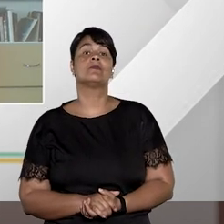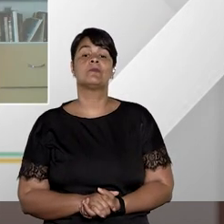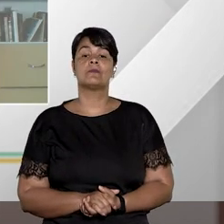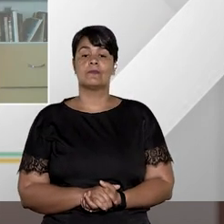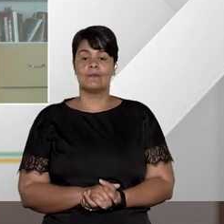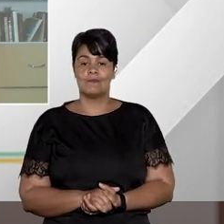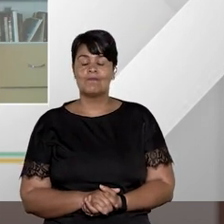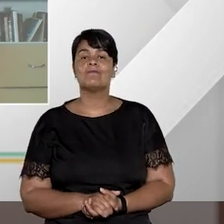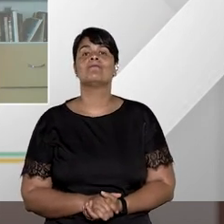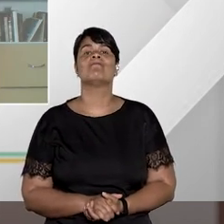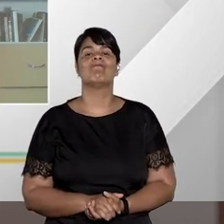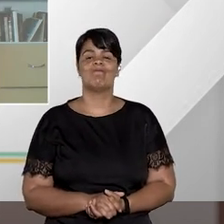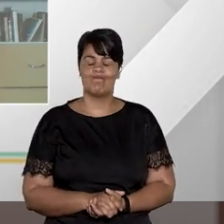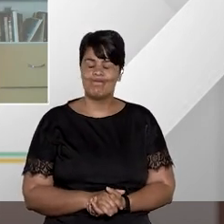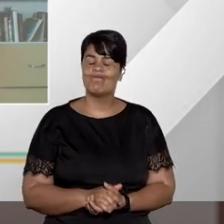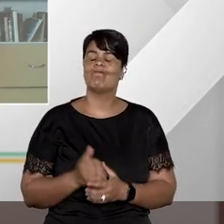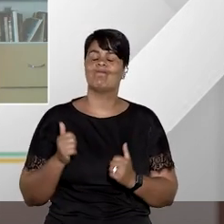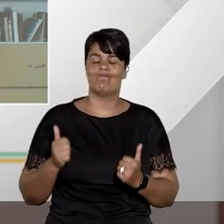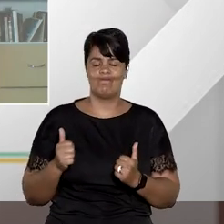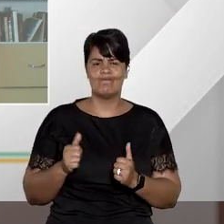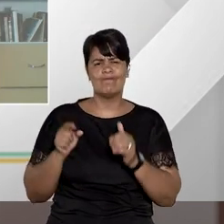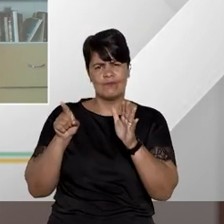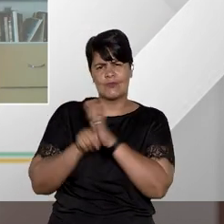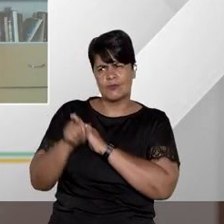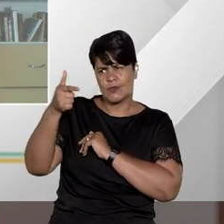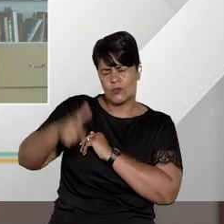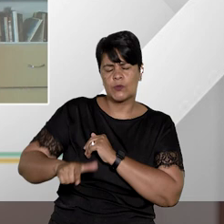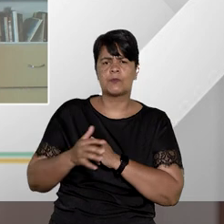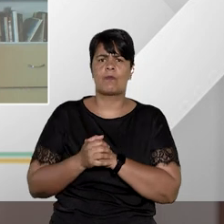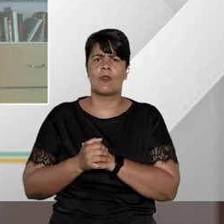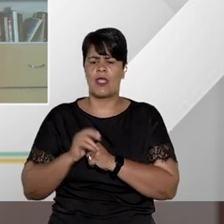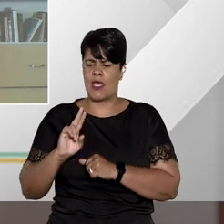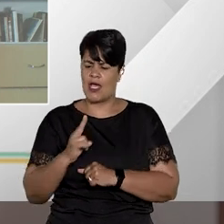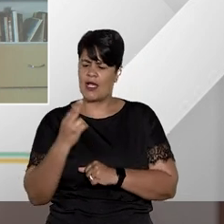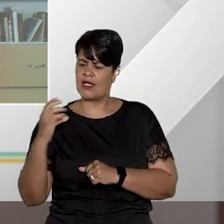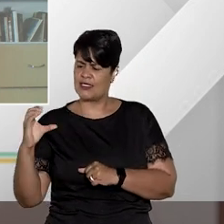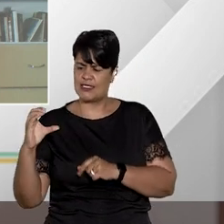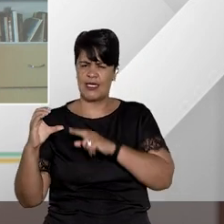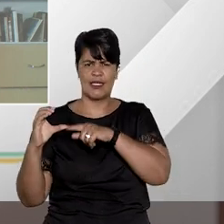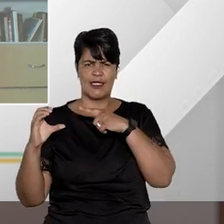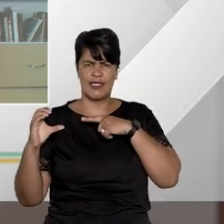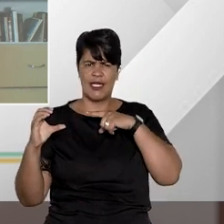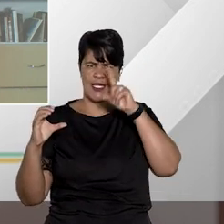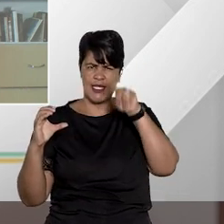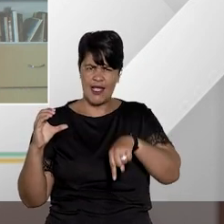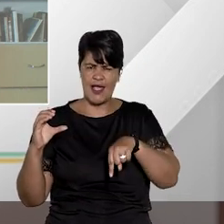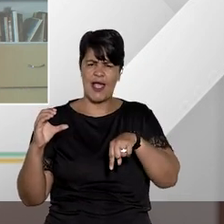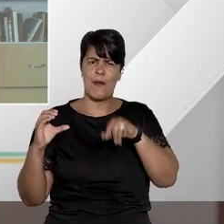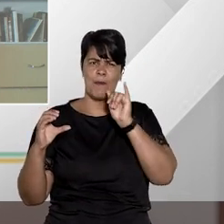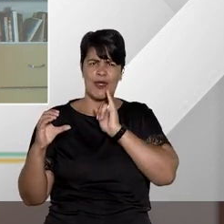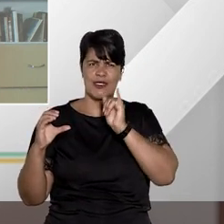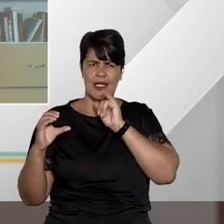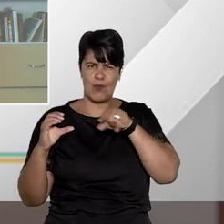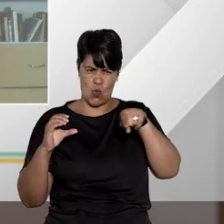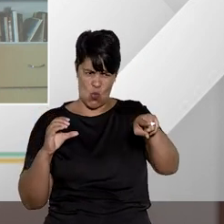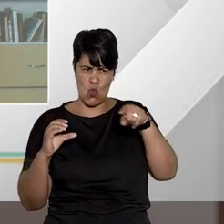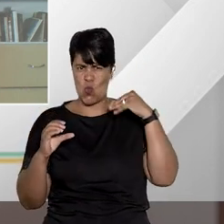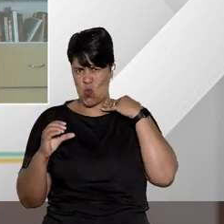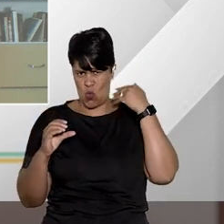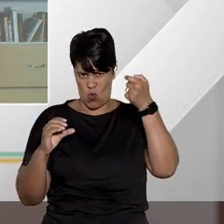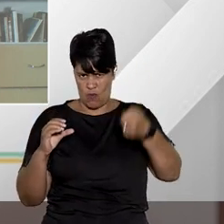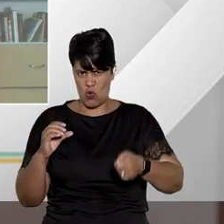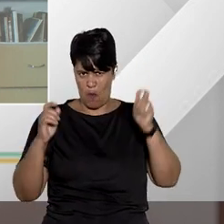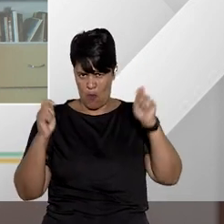Ainda com o senhor doutor Aragonê e no habeas corpus não existe a chamada dilação probatória, isto é, quando o magistrado ele